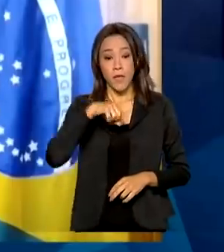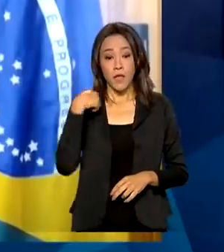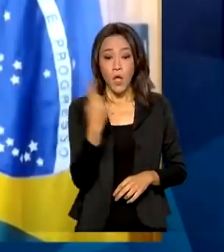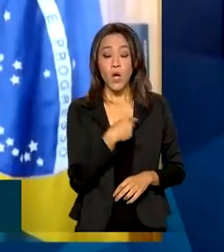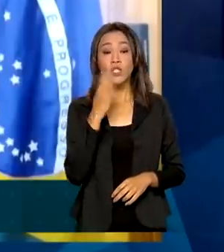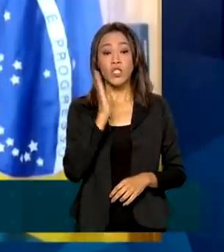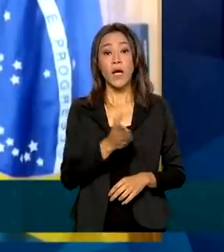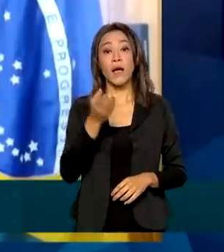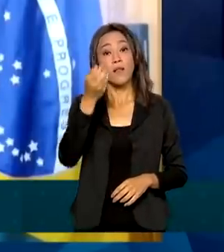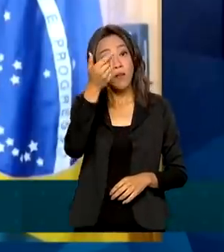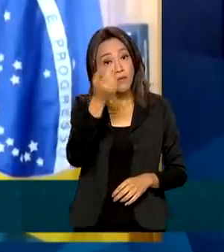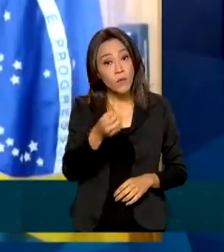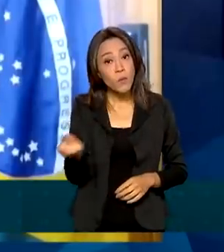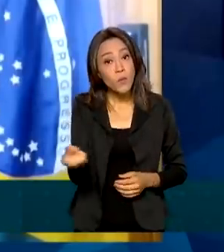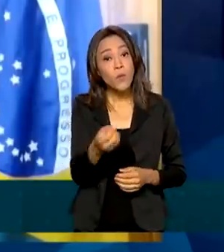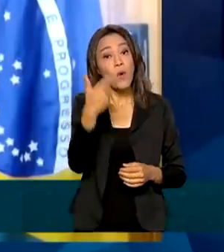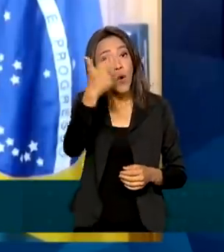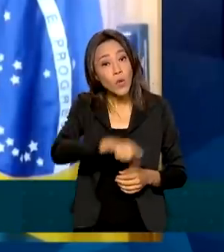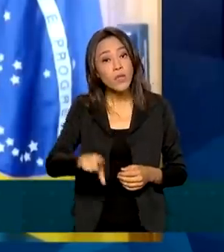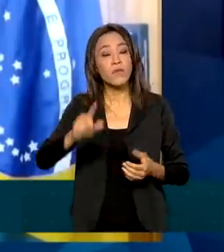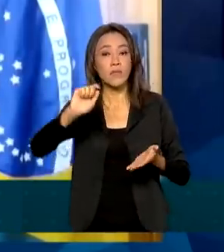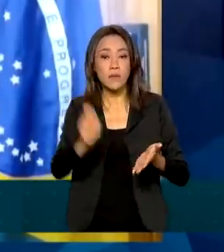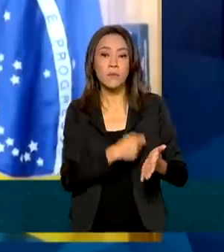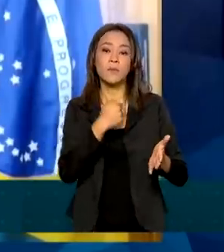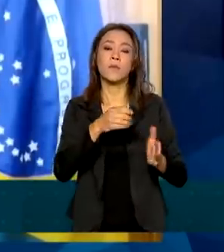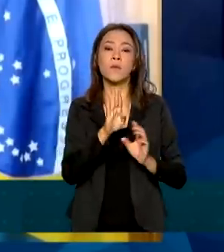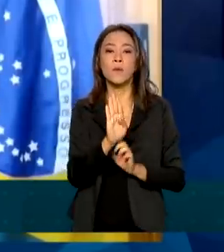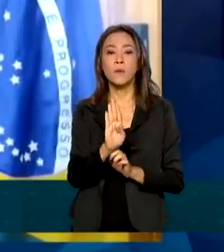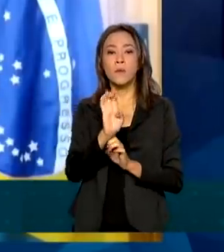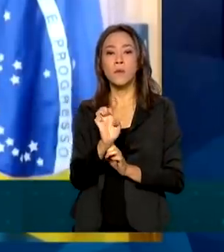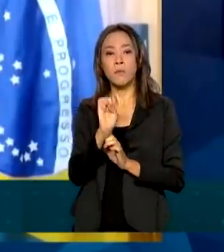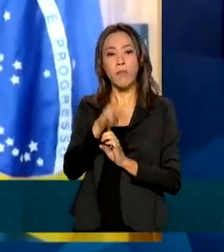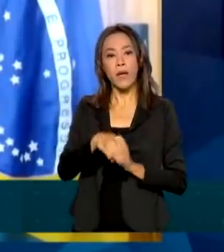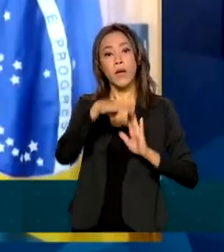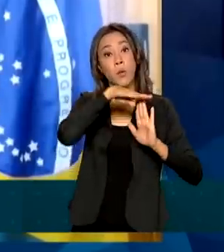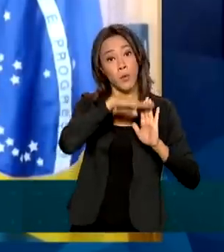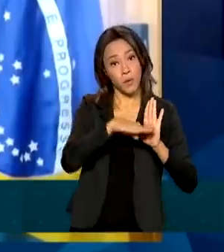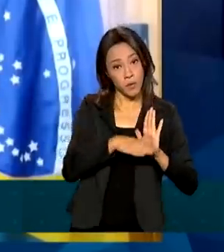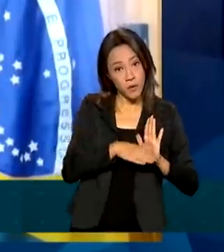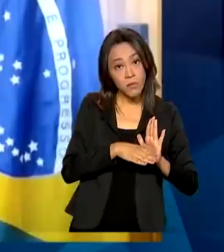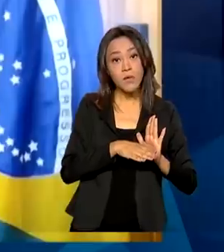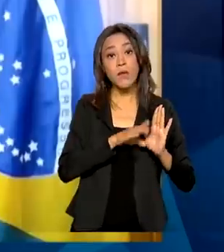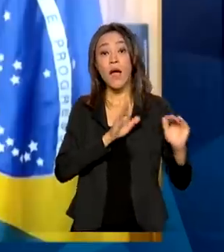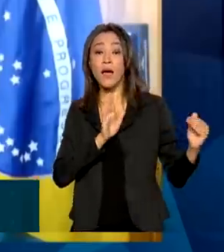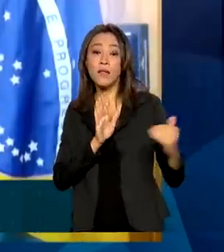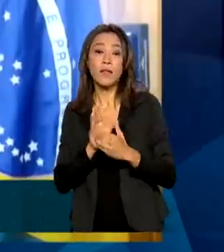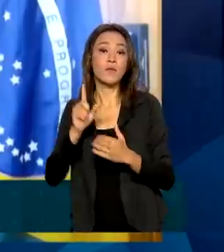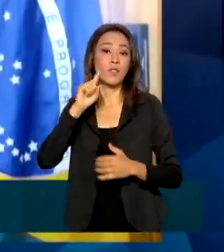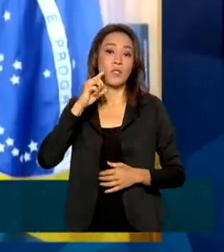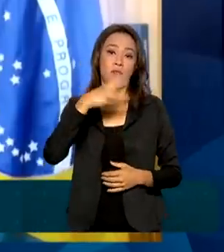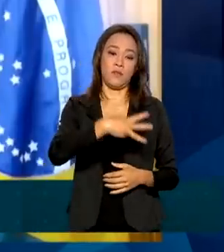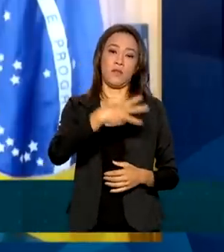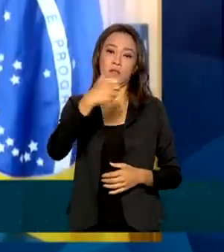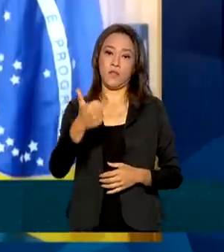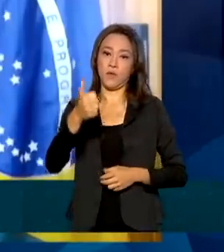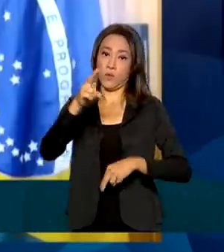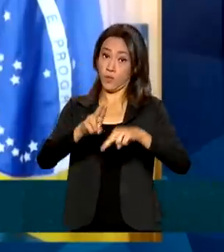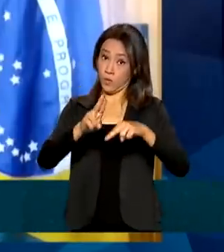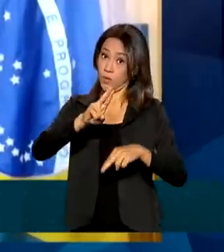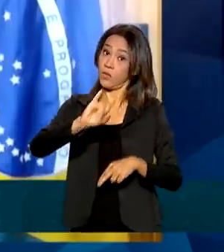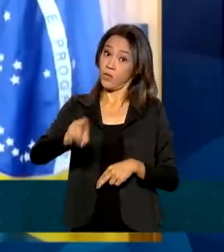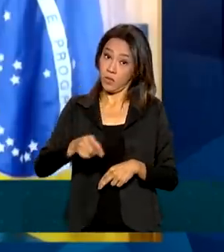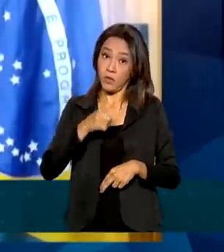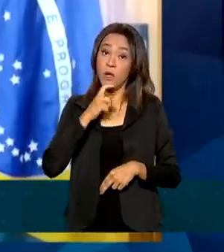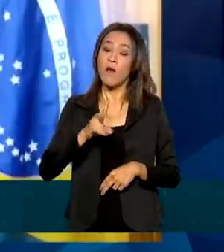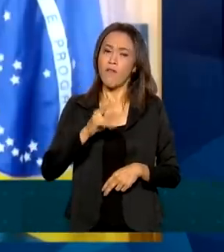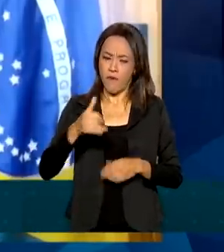o bem, renovamos também o auxílio emergencial. Isso vai até 31 de julho e agora o presidente deve